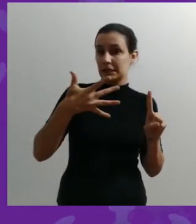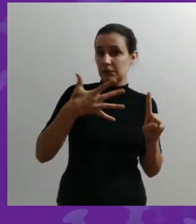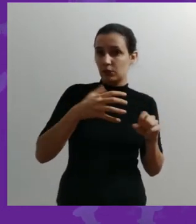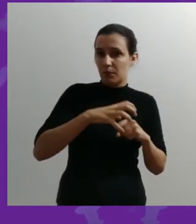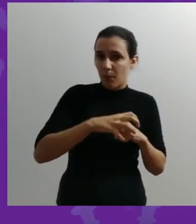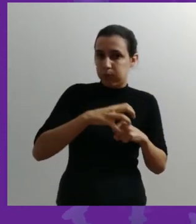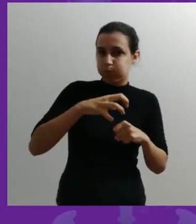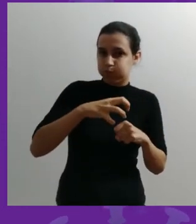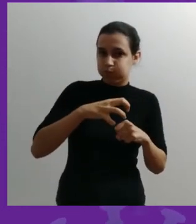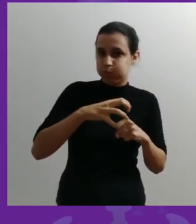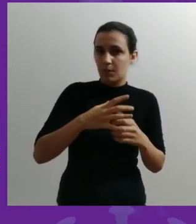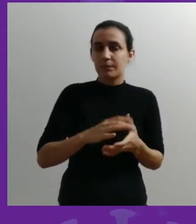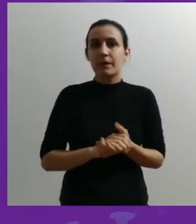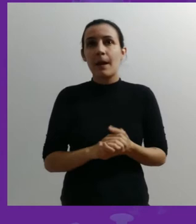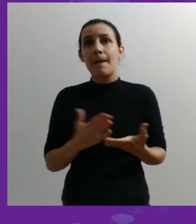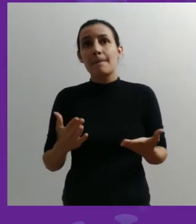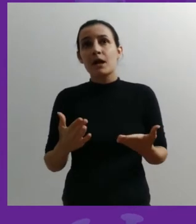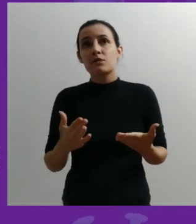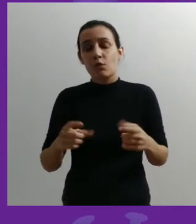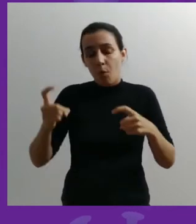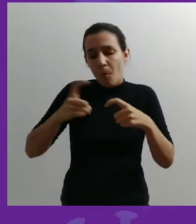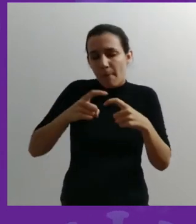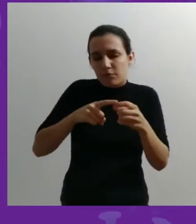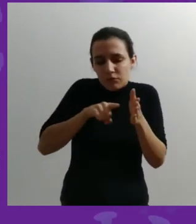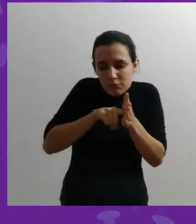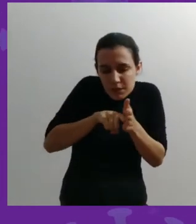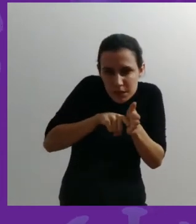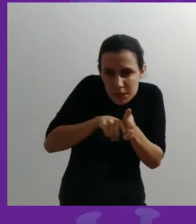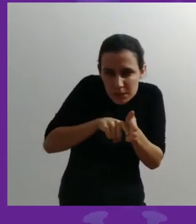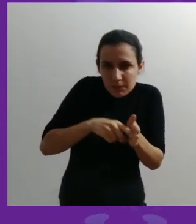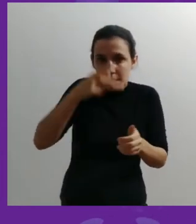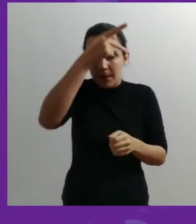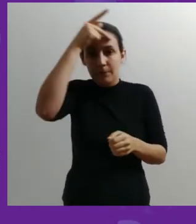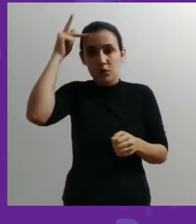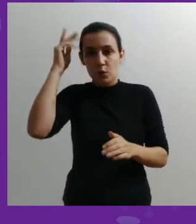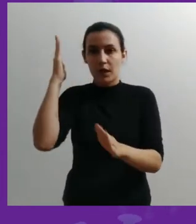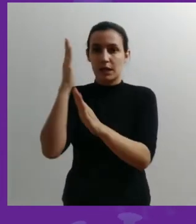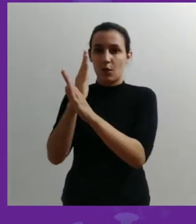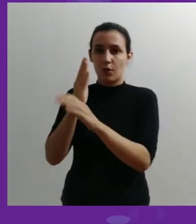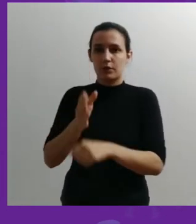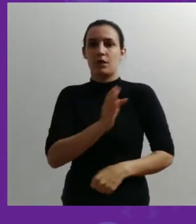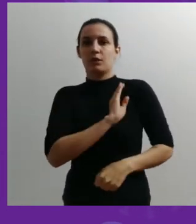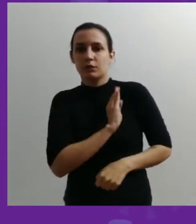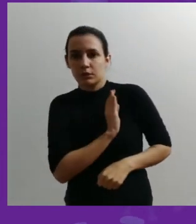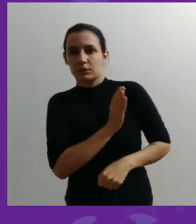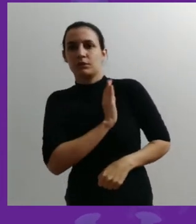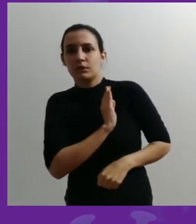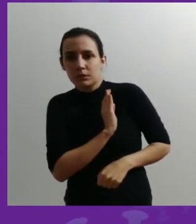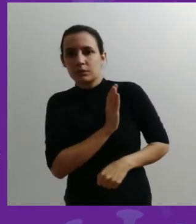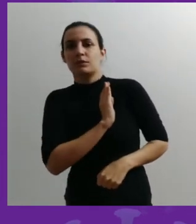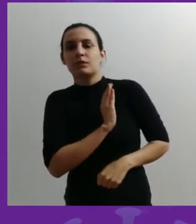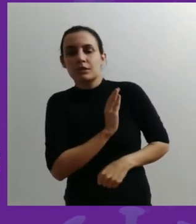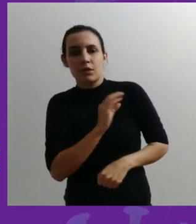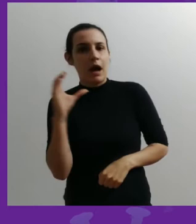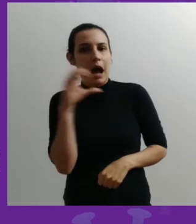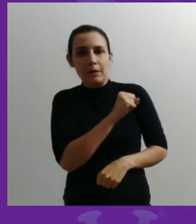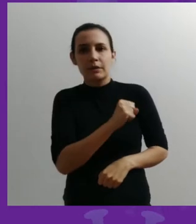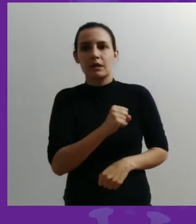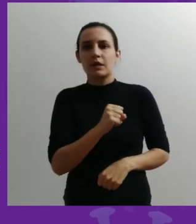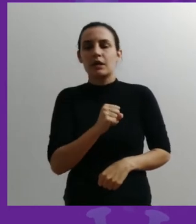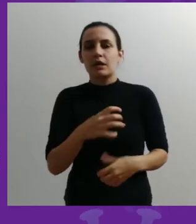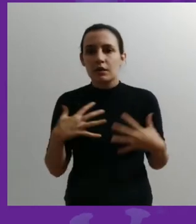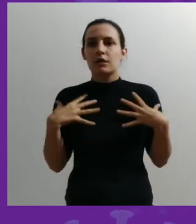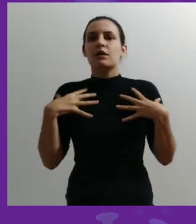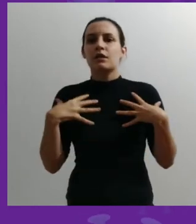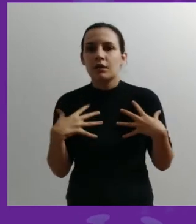inflamatória. E aí na hora que eu vou examinar a pessoa, eu encontro o coração acelerado, a respiração